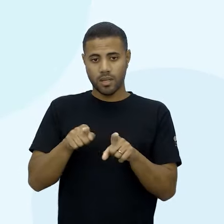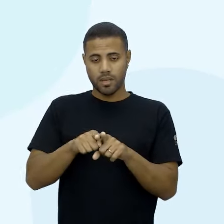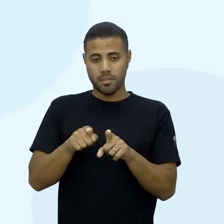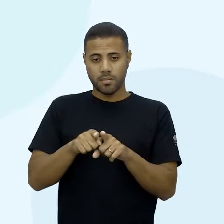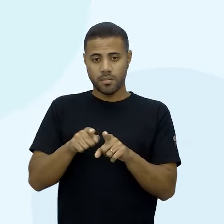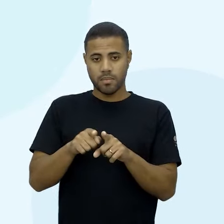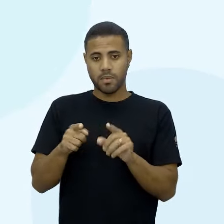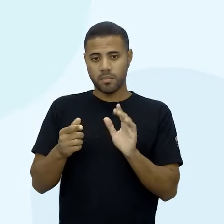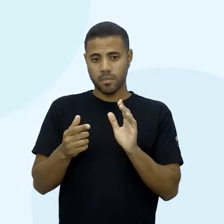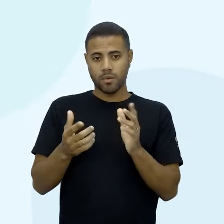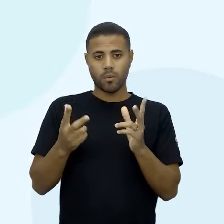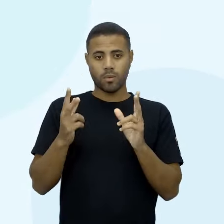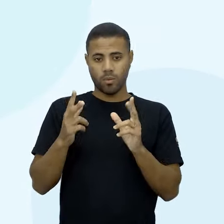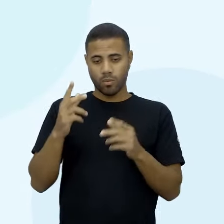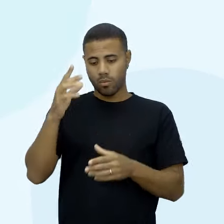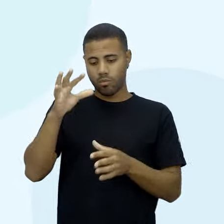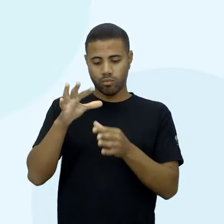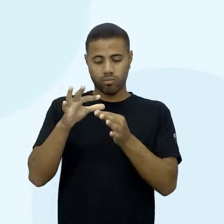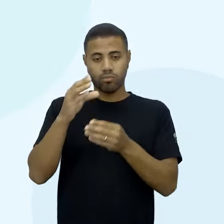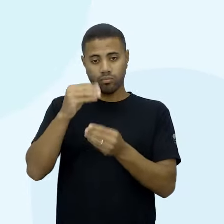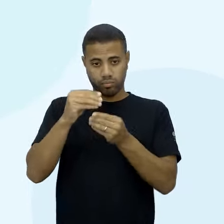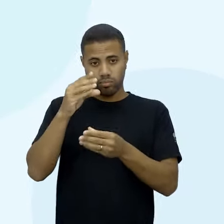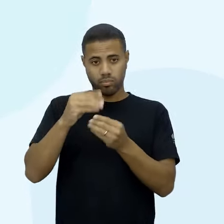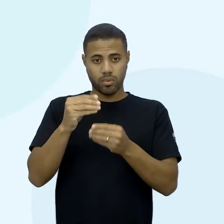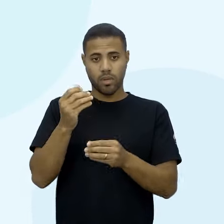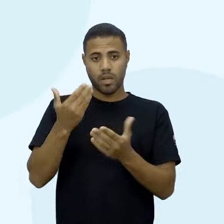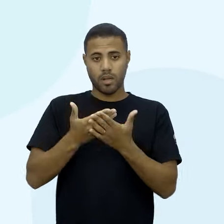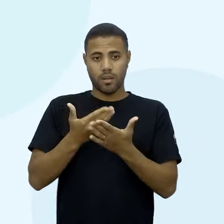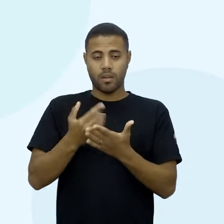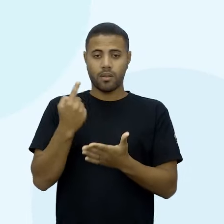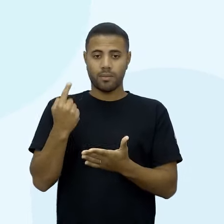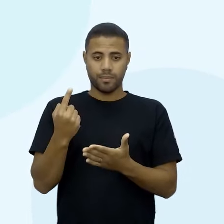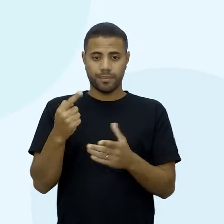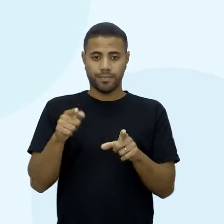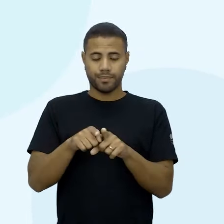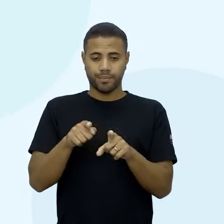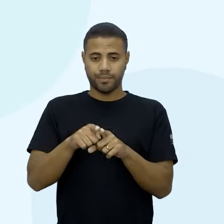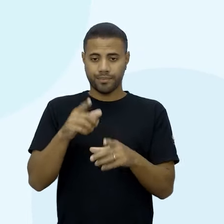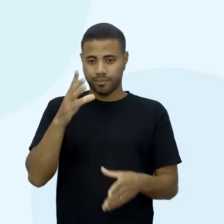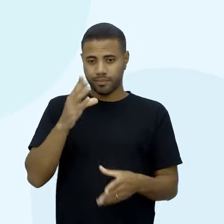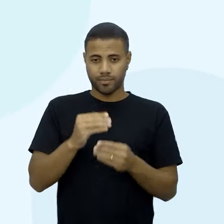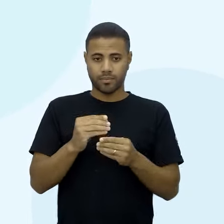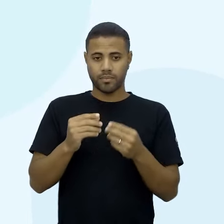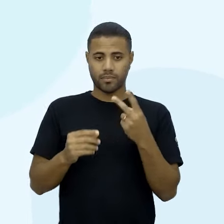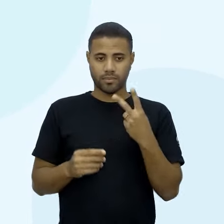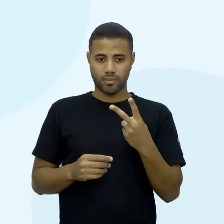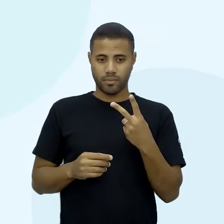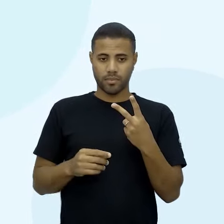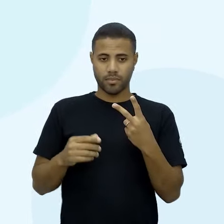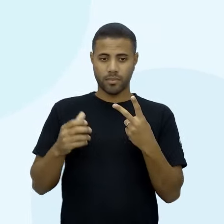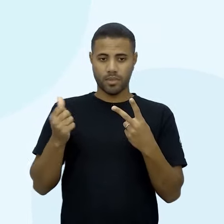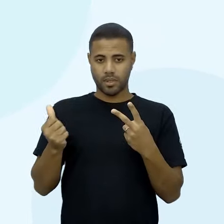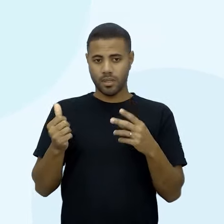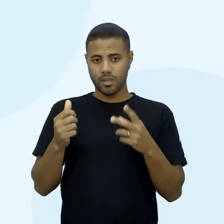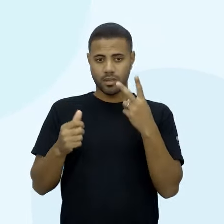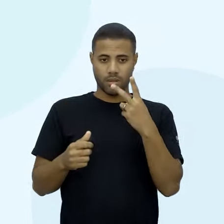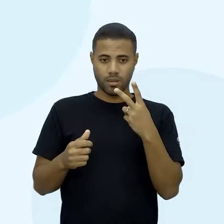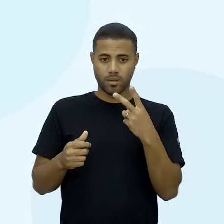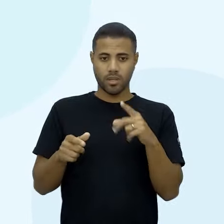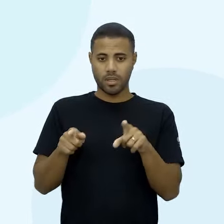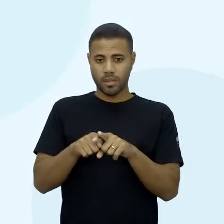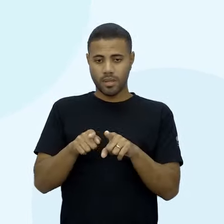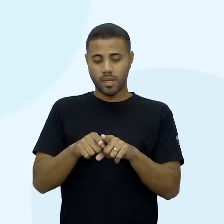proporcional, aula 1, tá ok? E amostragem estratificada proporcional, aí a aula 2, na aula 7,